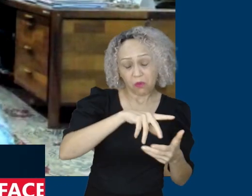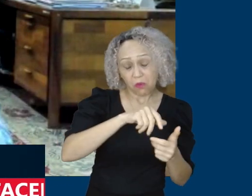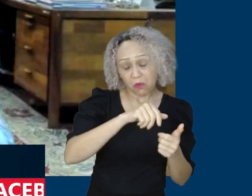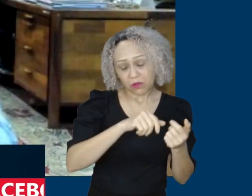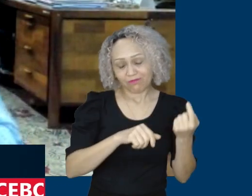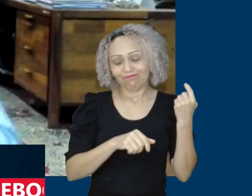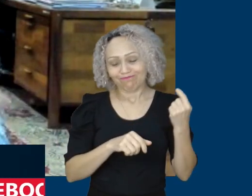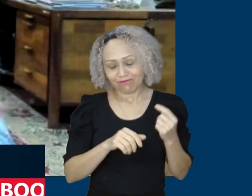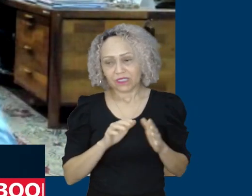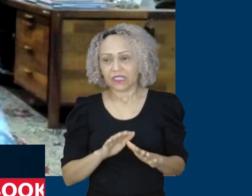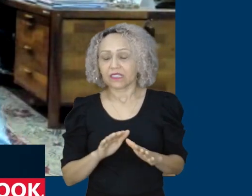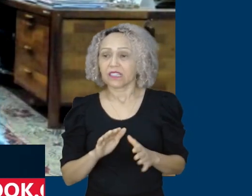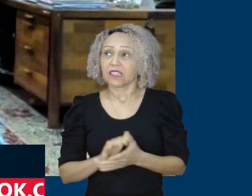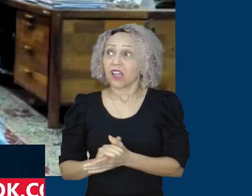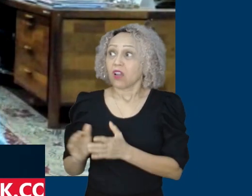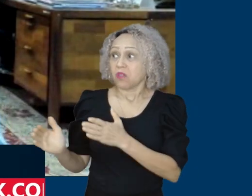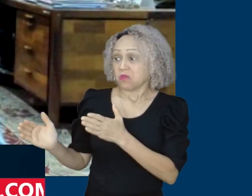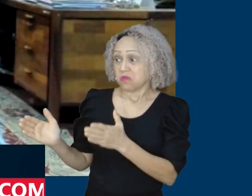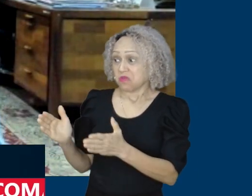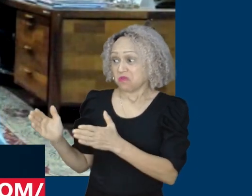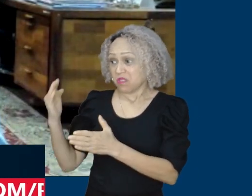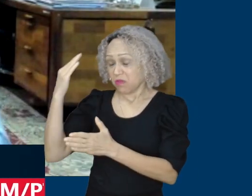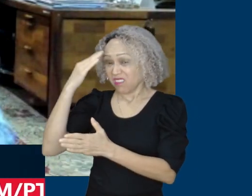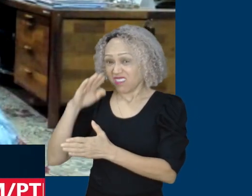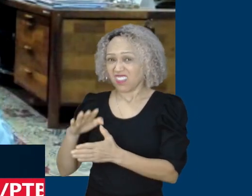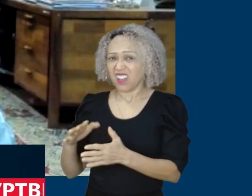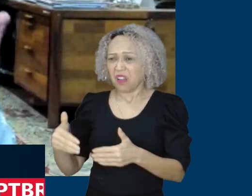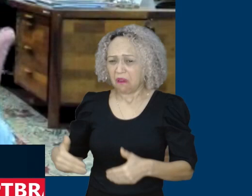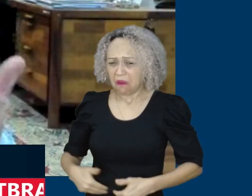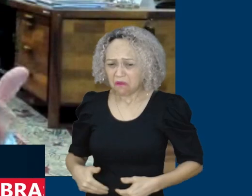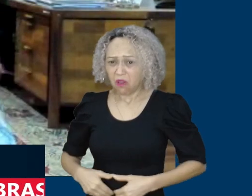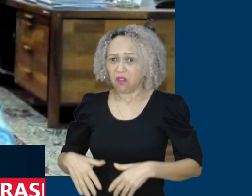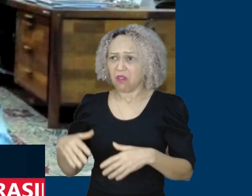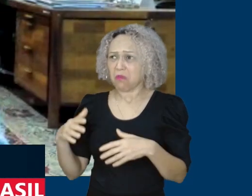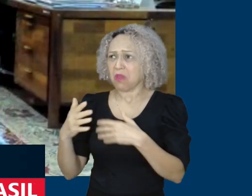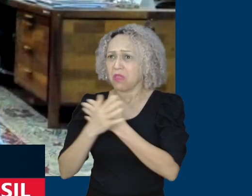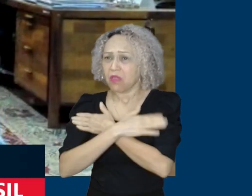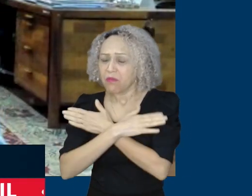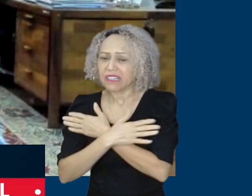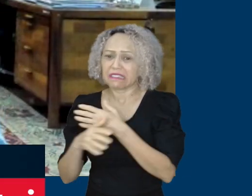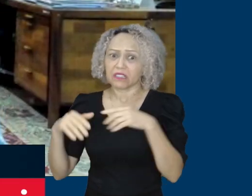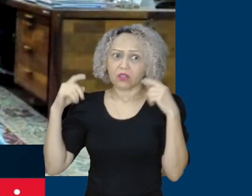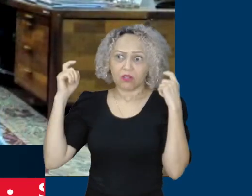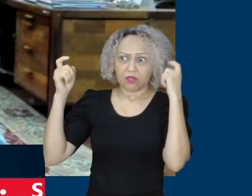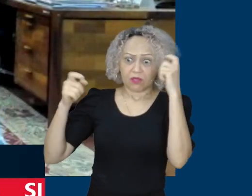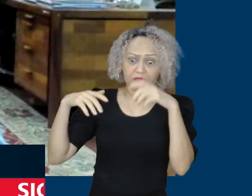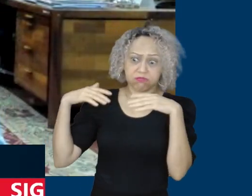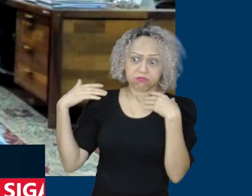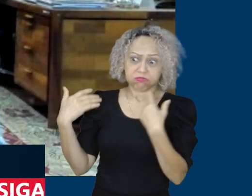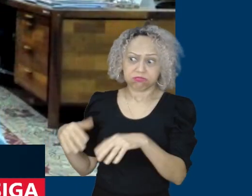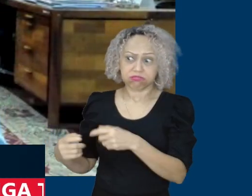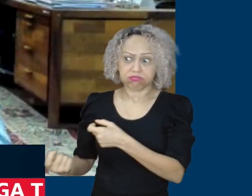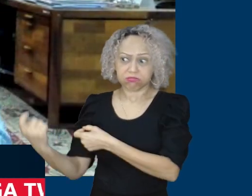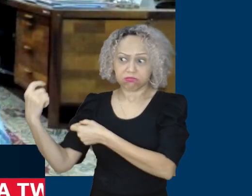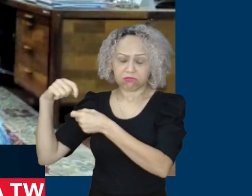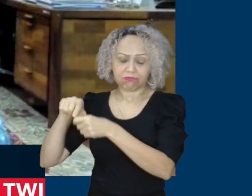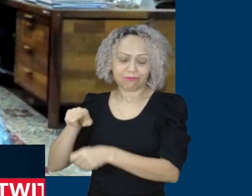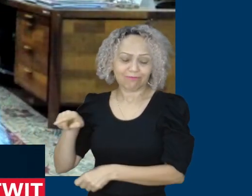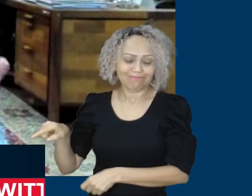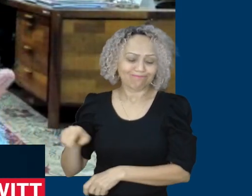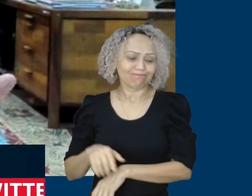voltou, o desemprego, o desespero, enfim, a falta de esperança do nosso povo. E nesses seis meses nós estamos